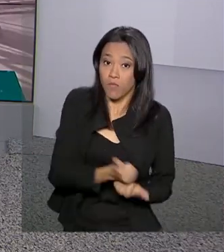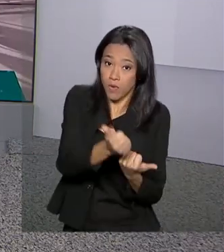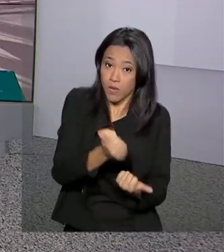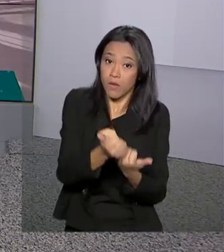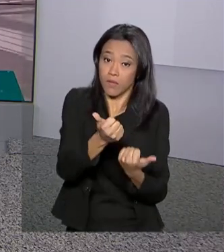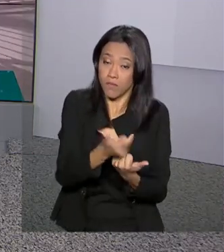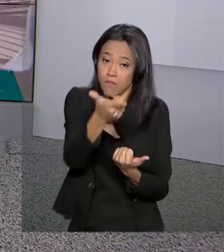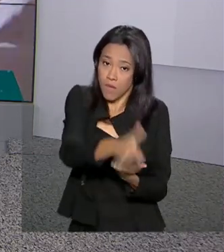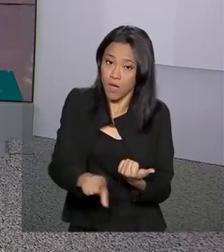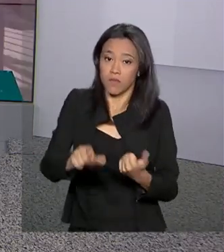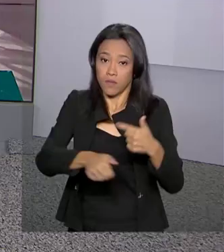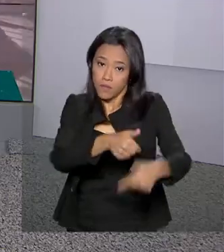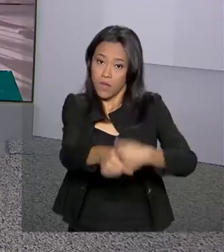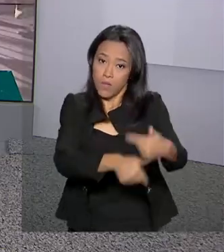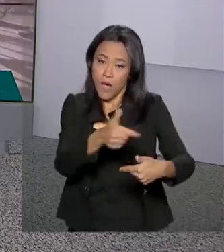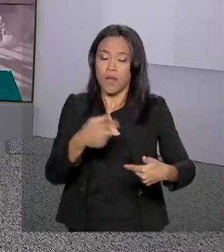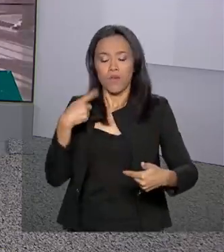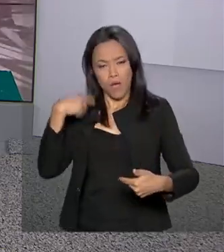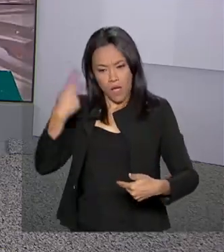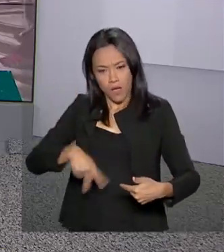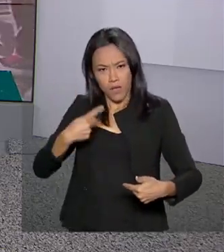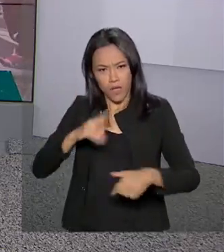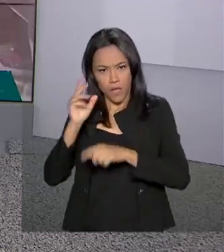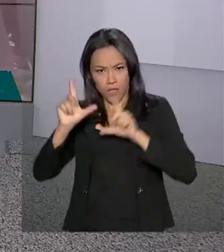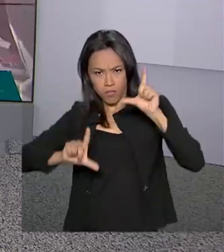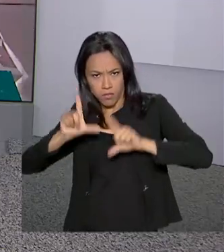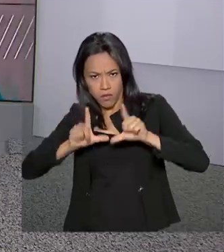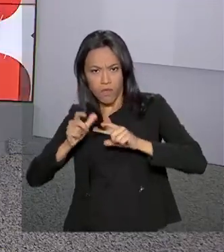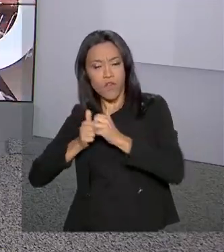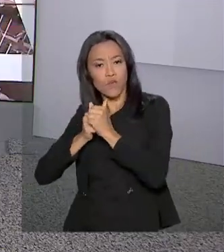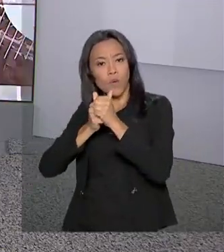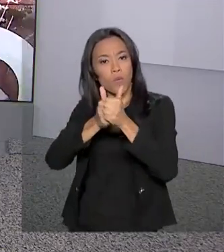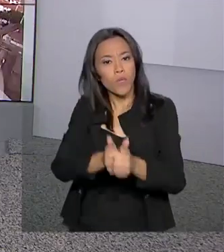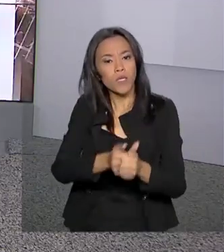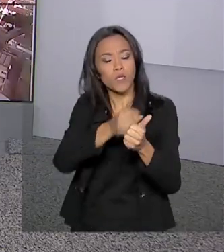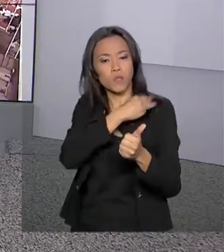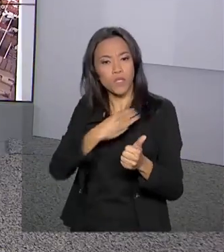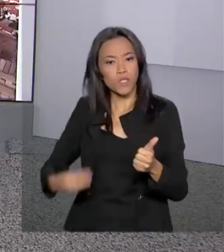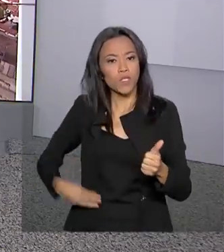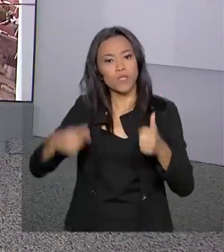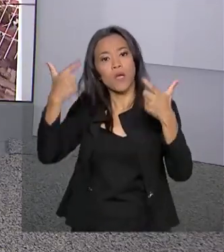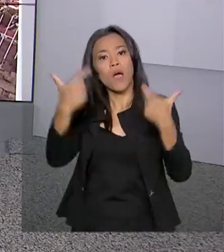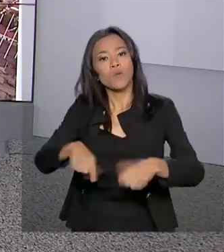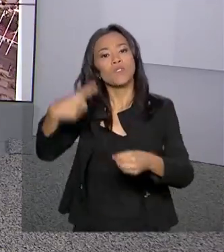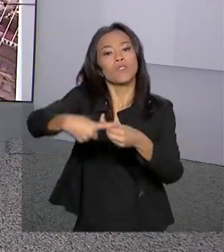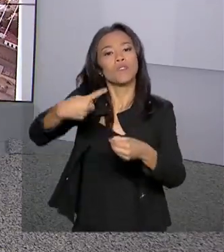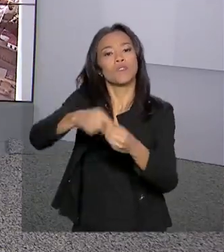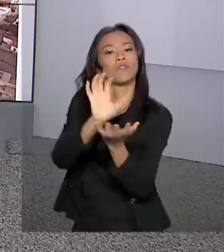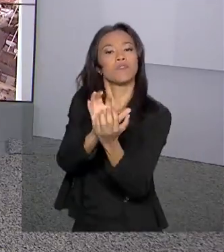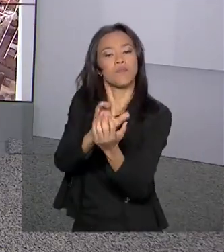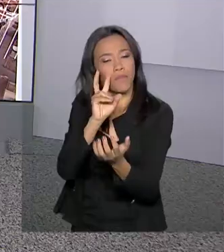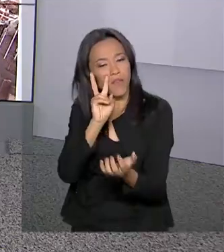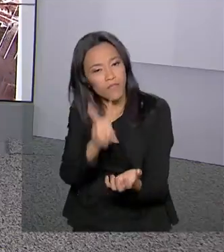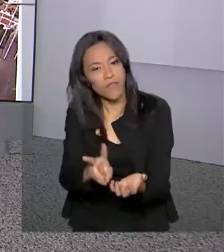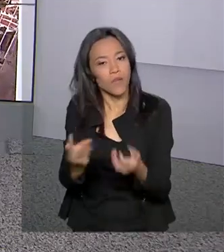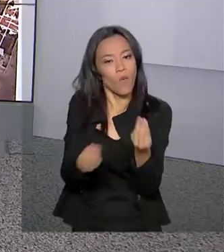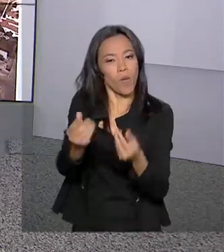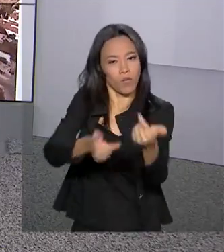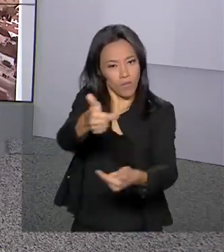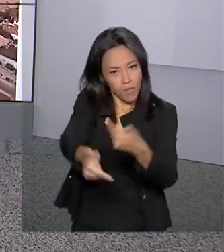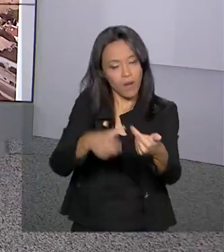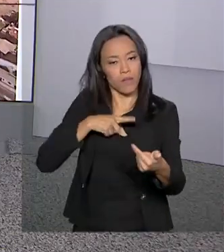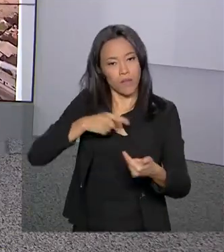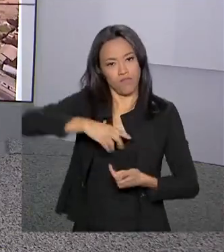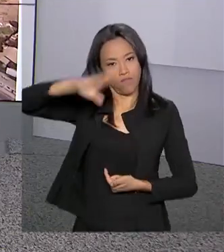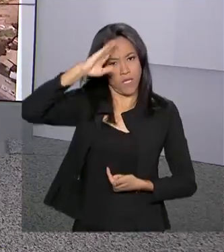A nossa equipe acompanhou em Petrolina, Pernambuco, junto com o ministro do Desenvolvimento Regional, um pouco desse trabalho que tem a participação de